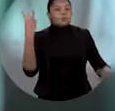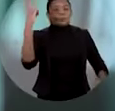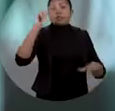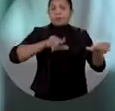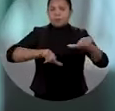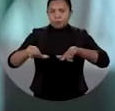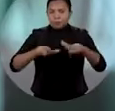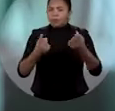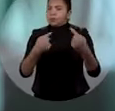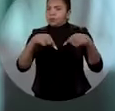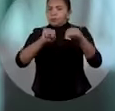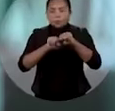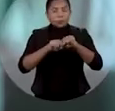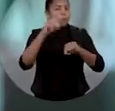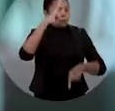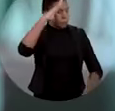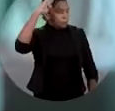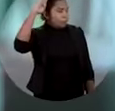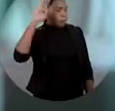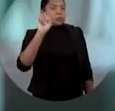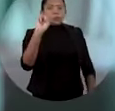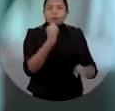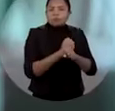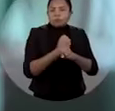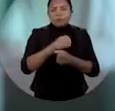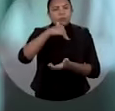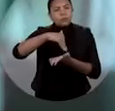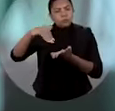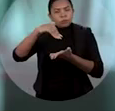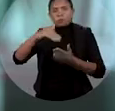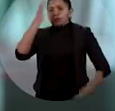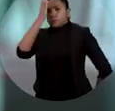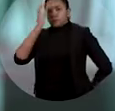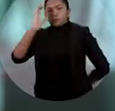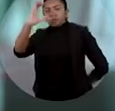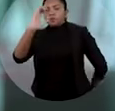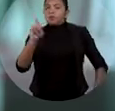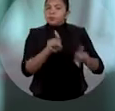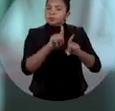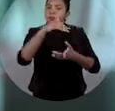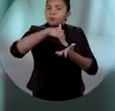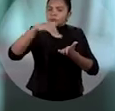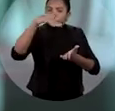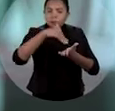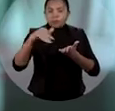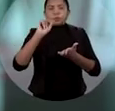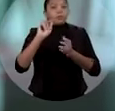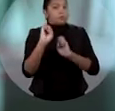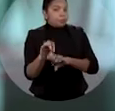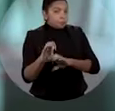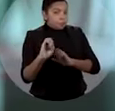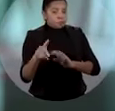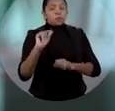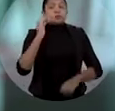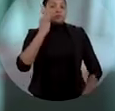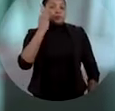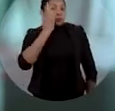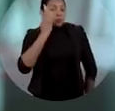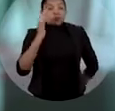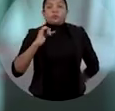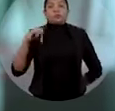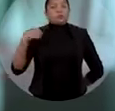Trabalhei com o Brandão nos últimos oito anos, como secretário de Cultura e secretário de Educação de Flávio Dino. Nosso governo